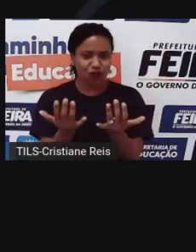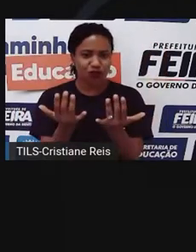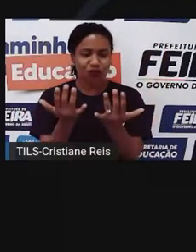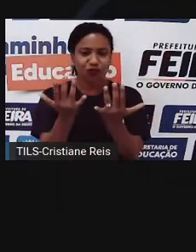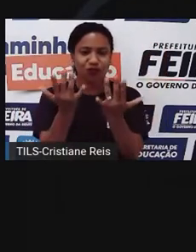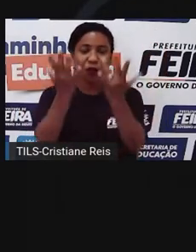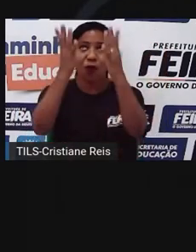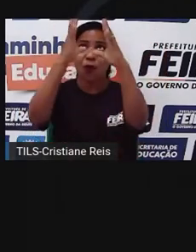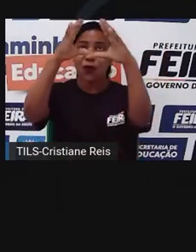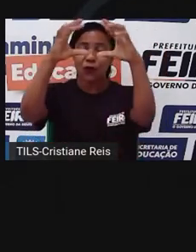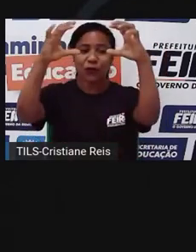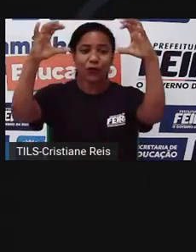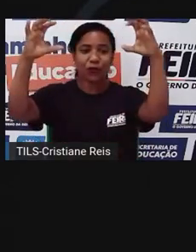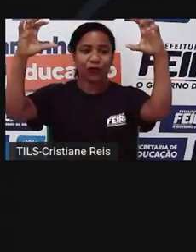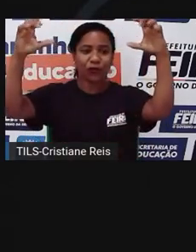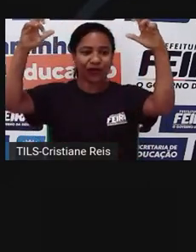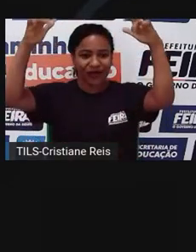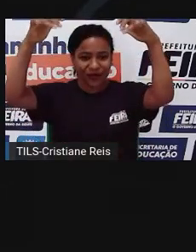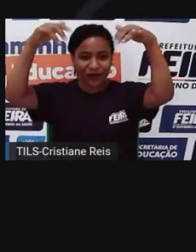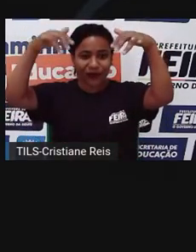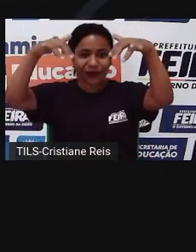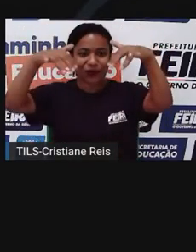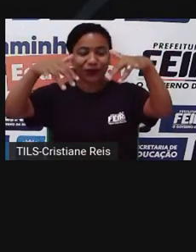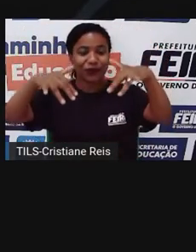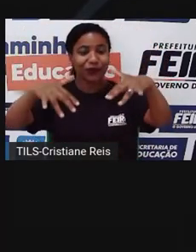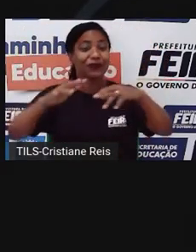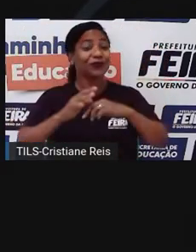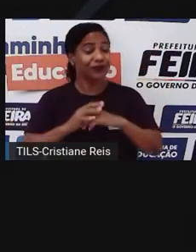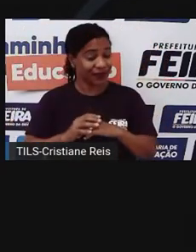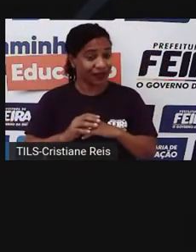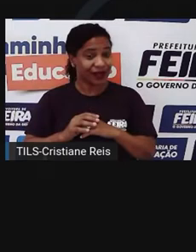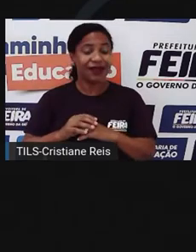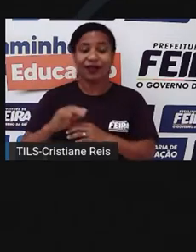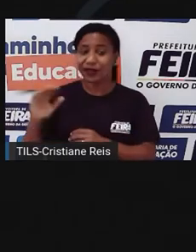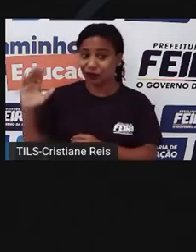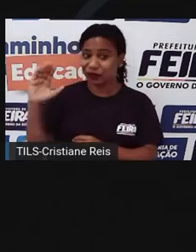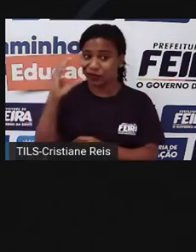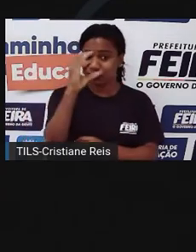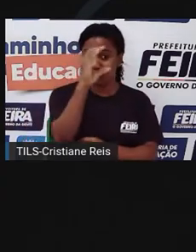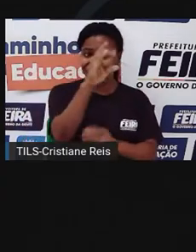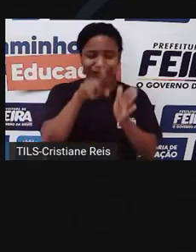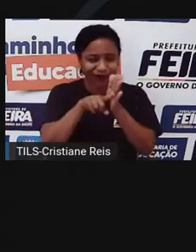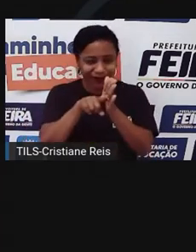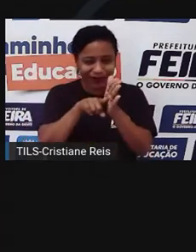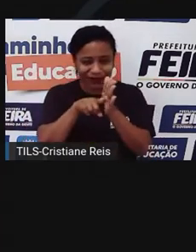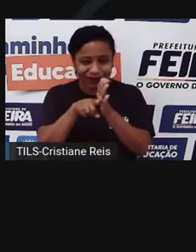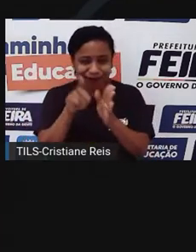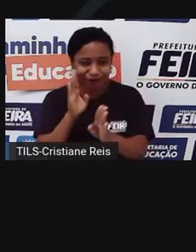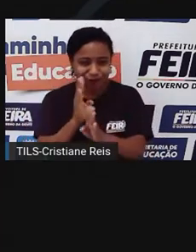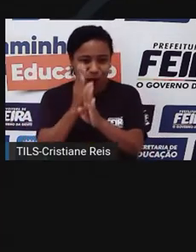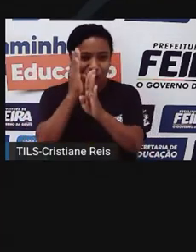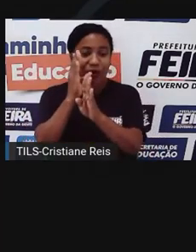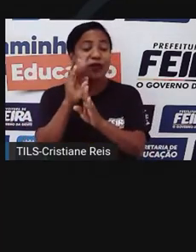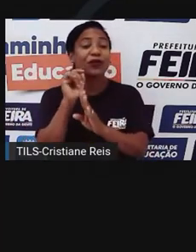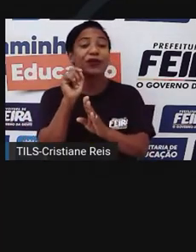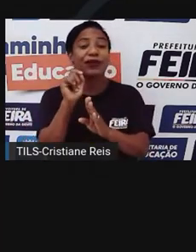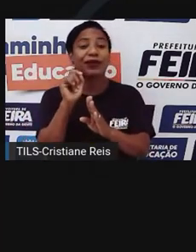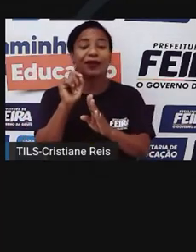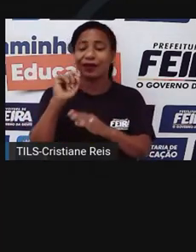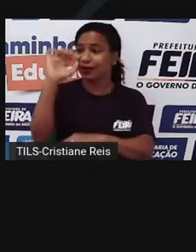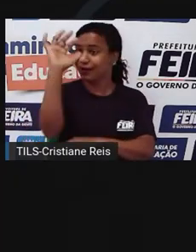Na verdade, muitos cientistas colocam que a própria floresta controla o clima sobre